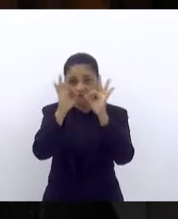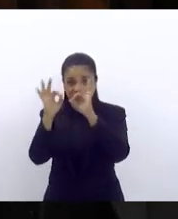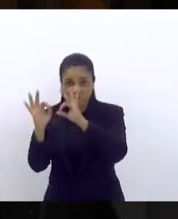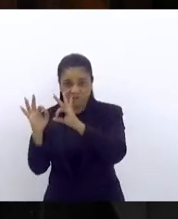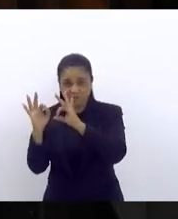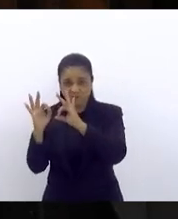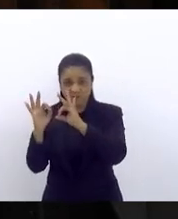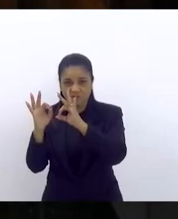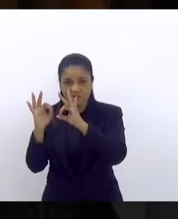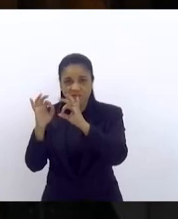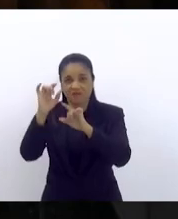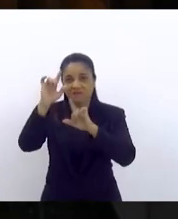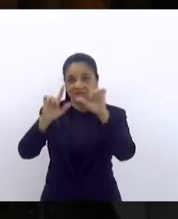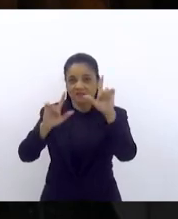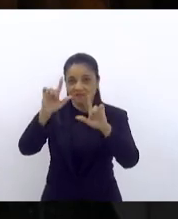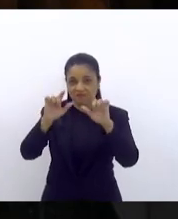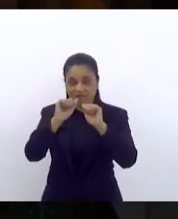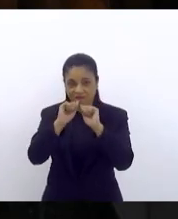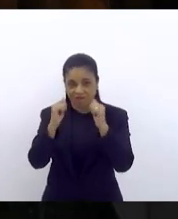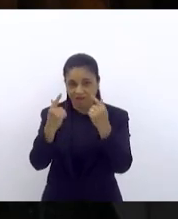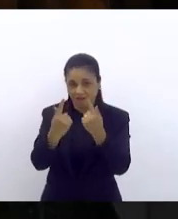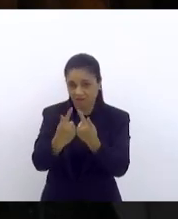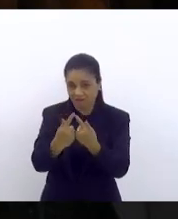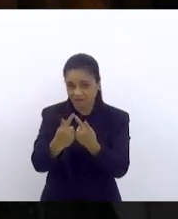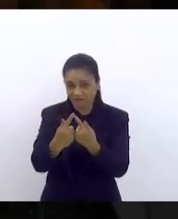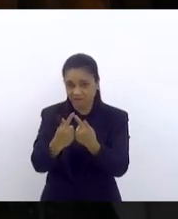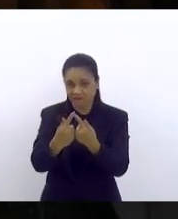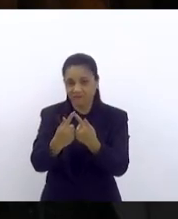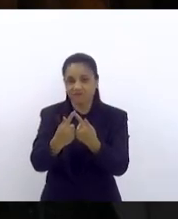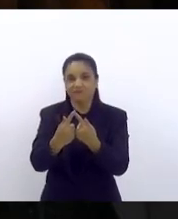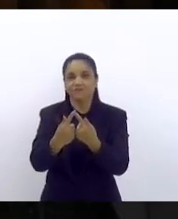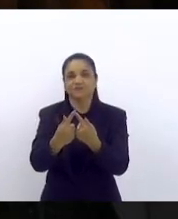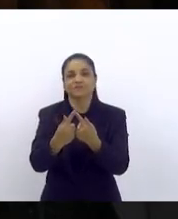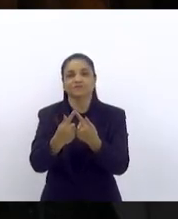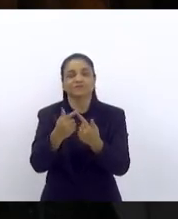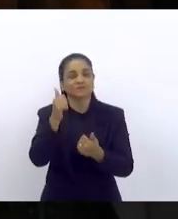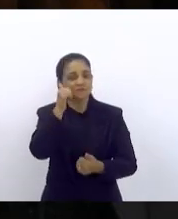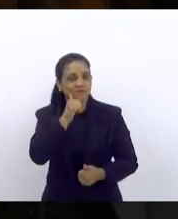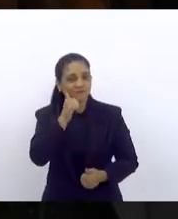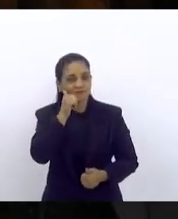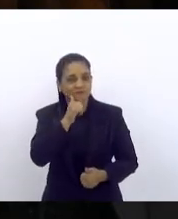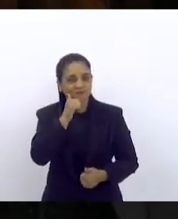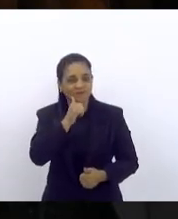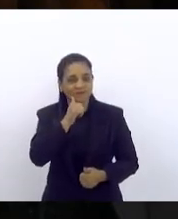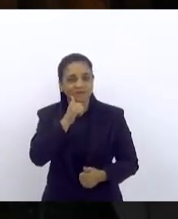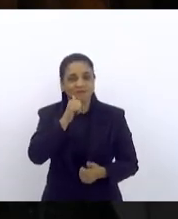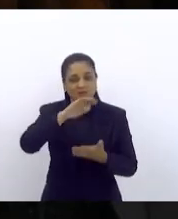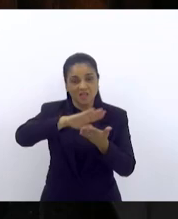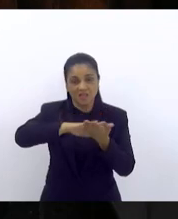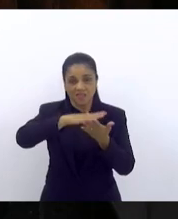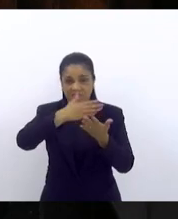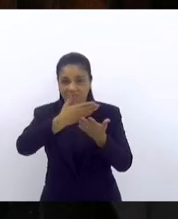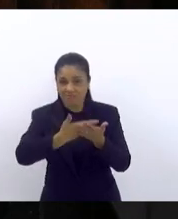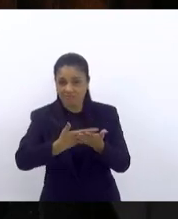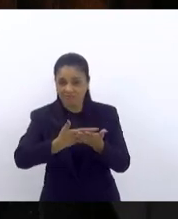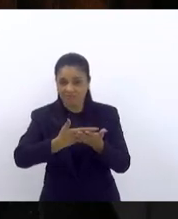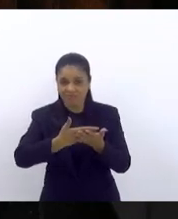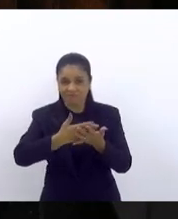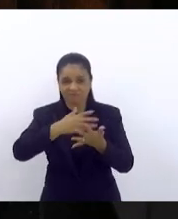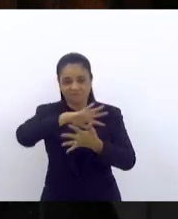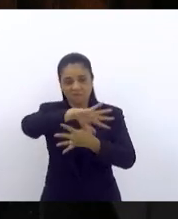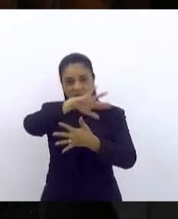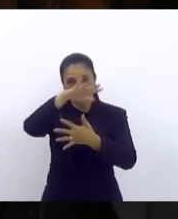da TV Alerja senhora intérprete da